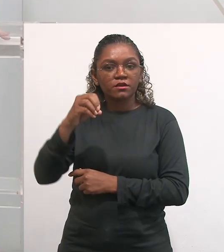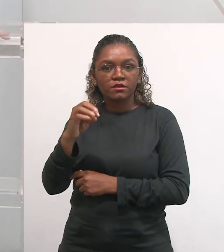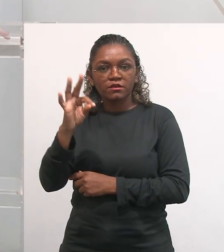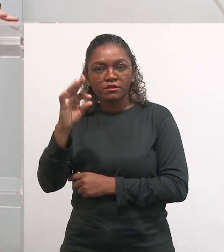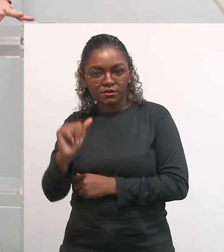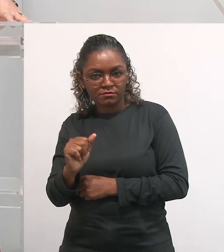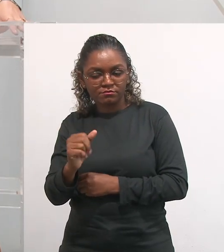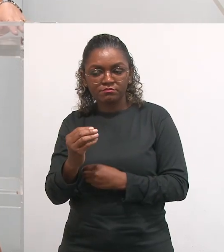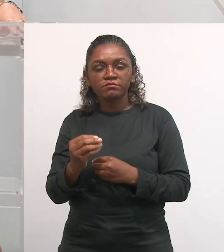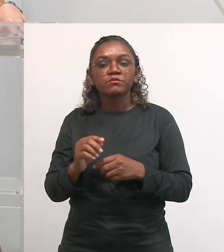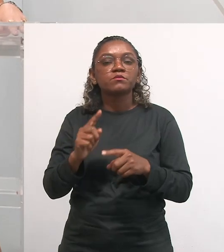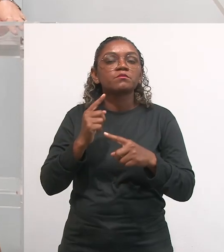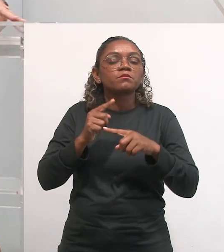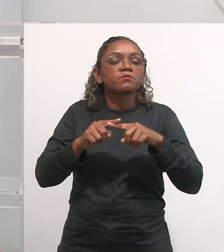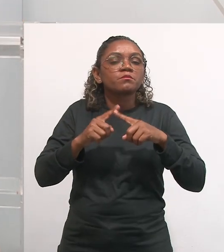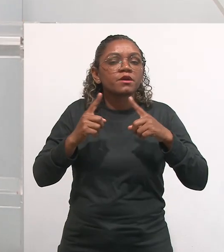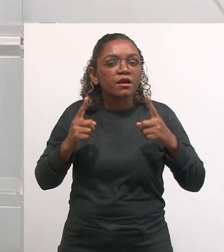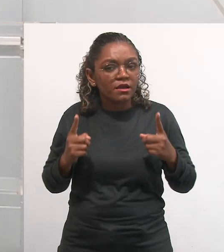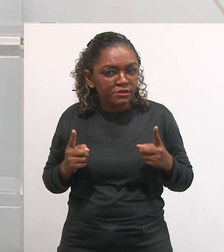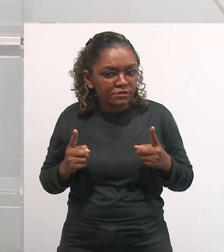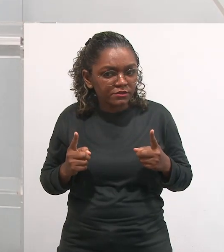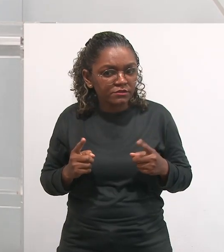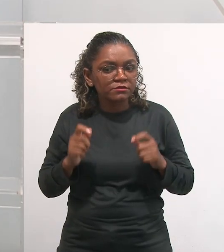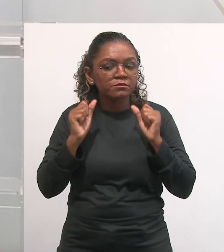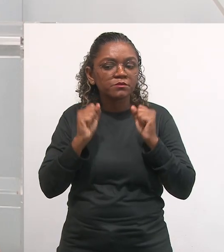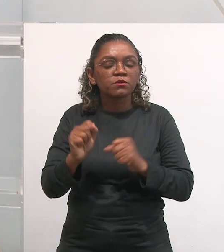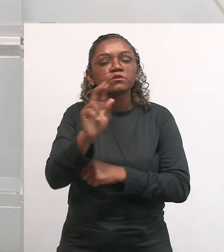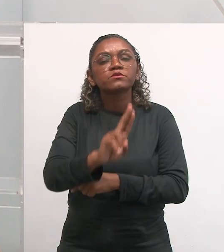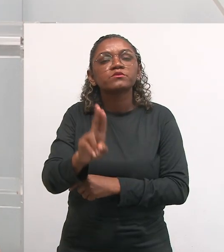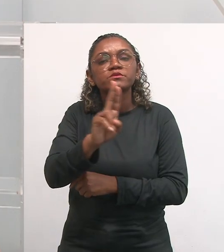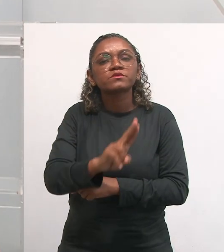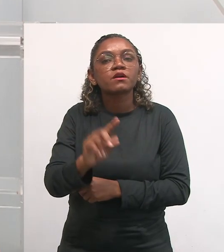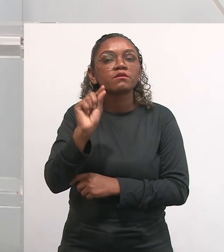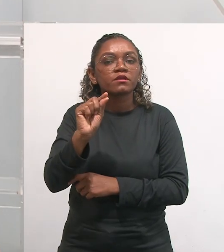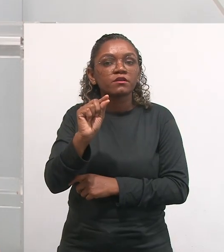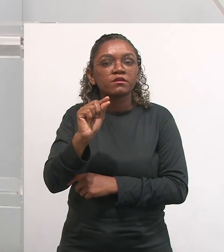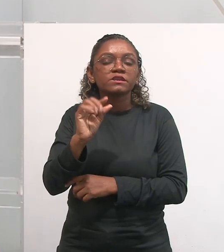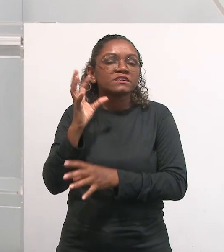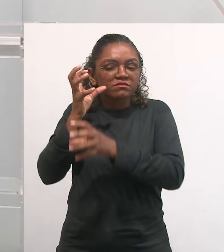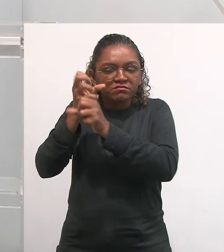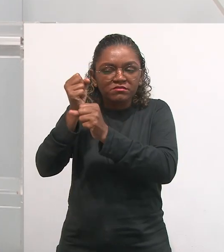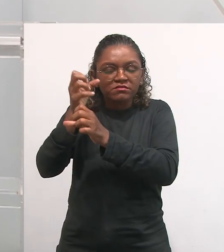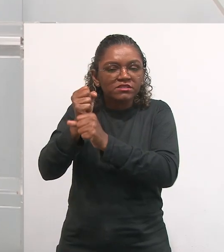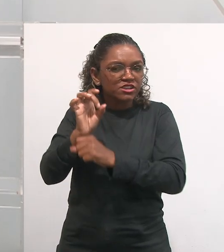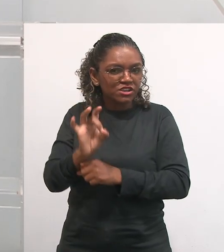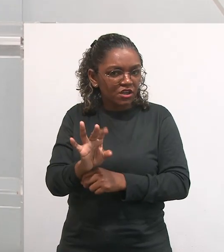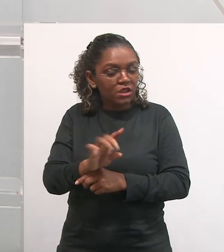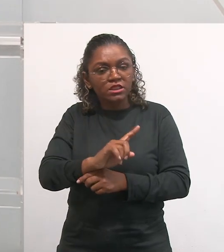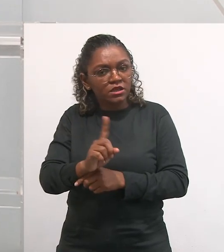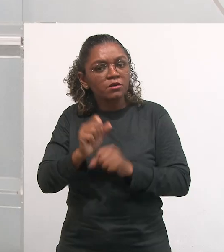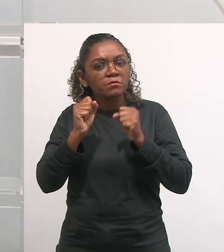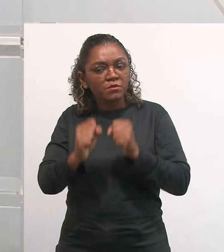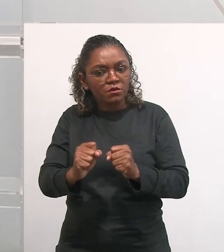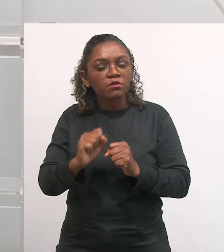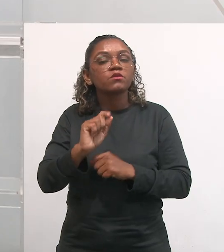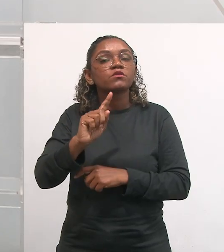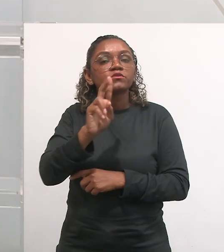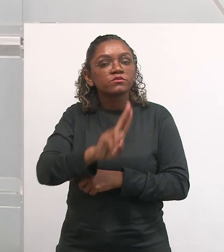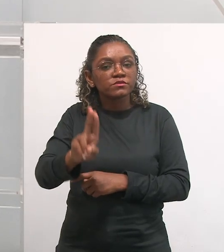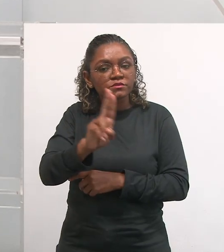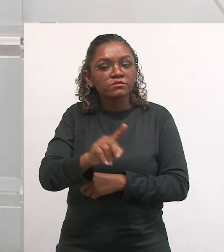notas, mas a gente pode usar essas notas numa, num, para além da quantidade,